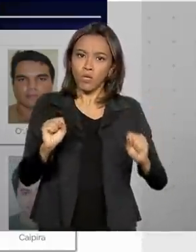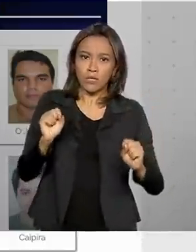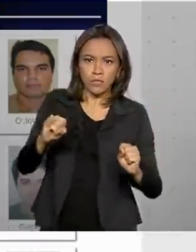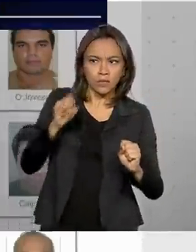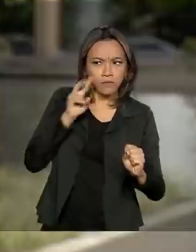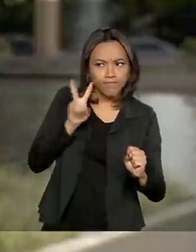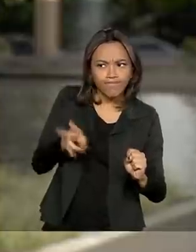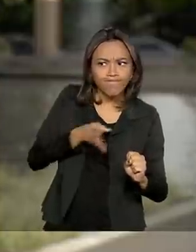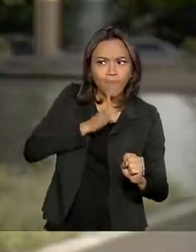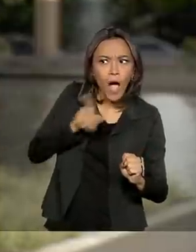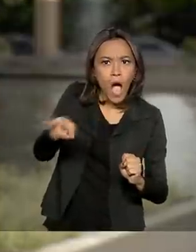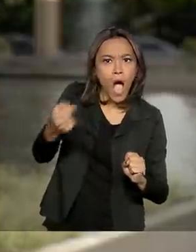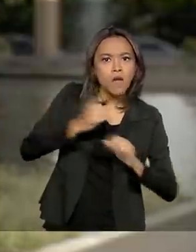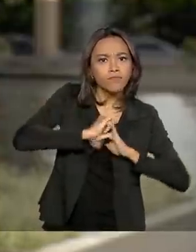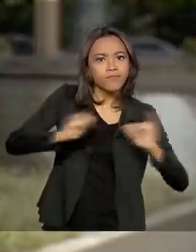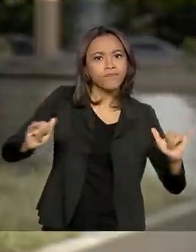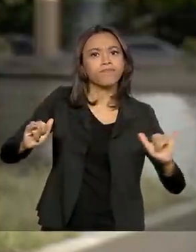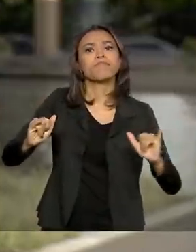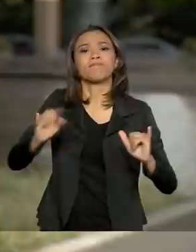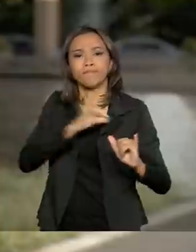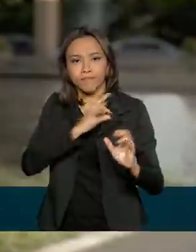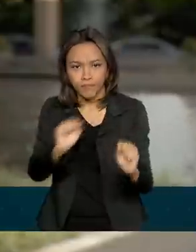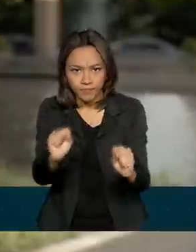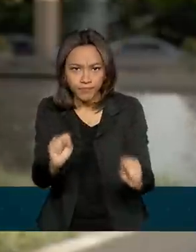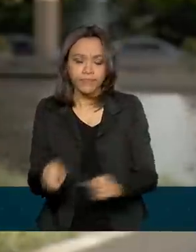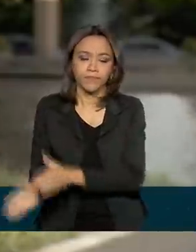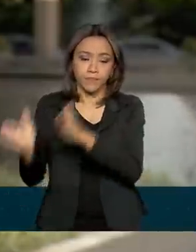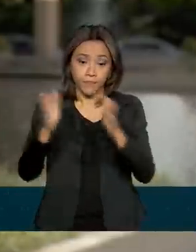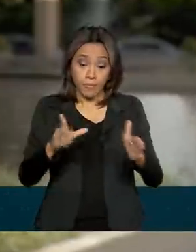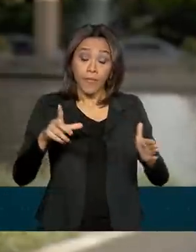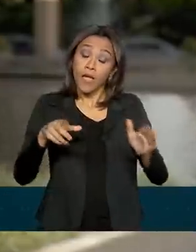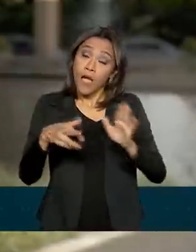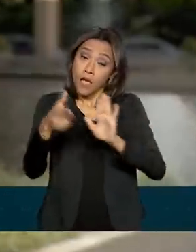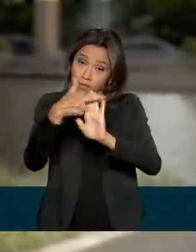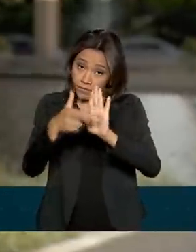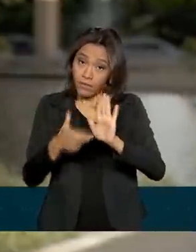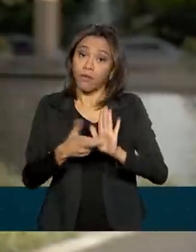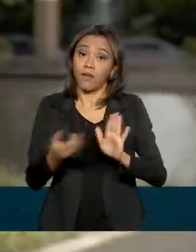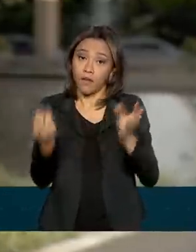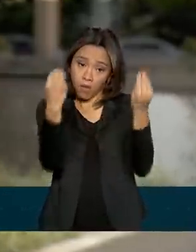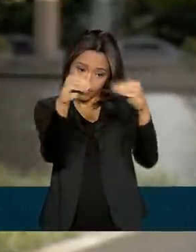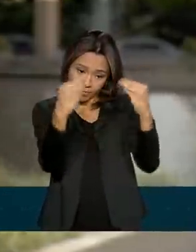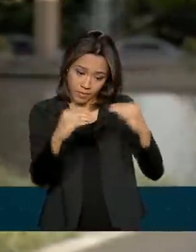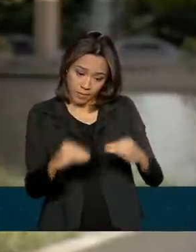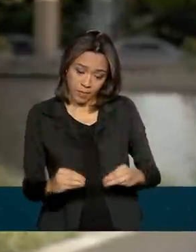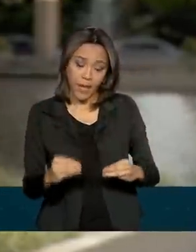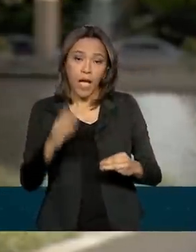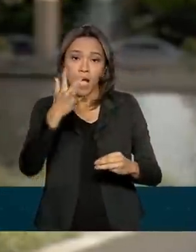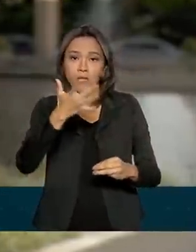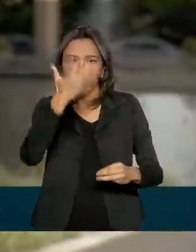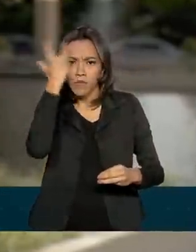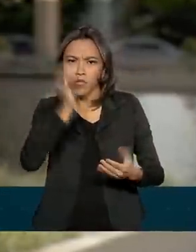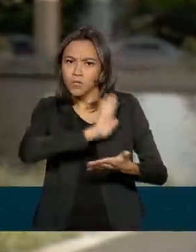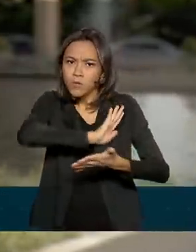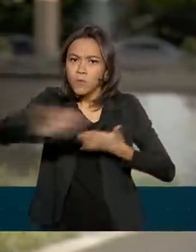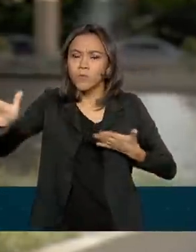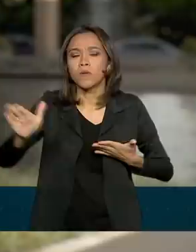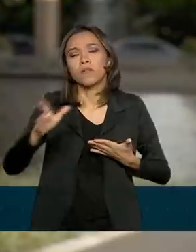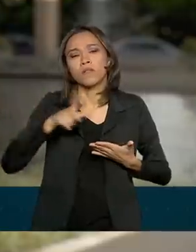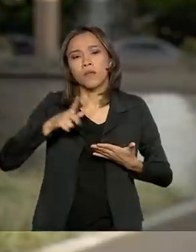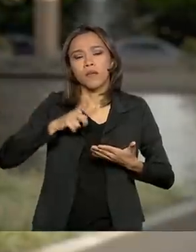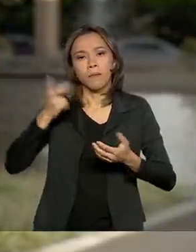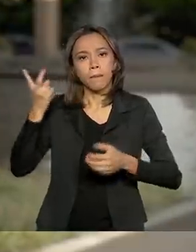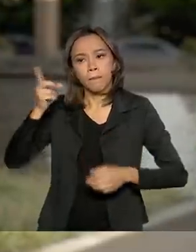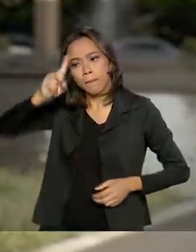criminosos. Ao ser elaborada, a lista seguiu alguns critérios. Os foragidos devem ter mandado de prisão